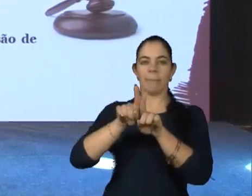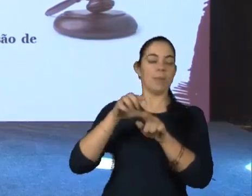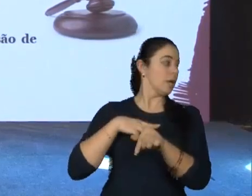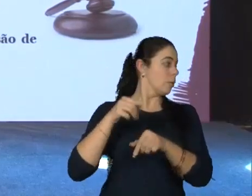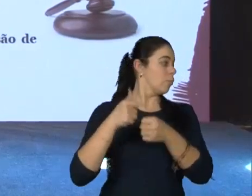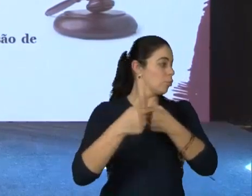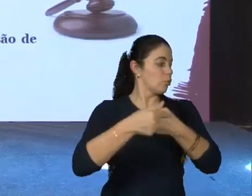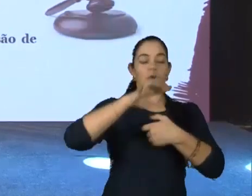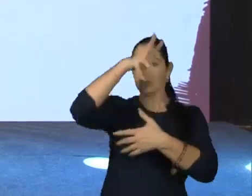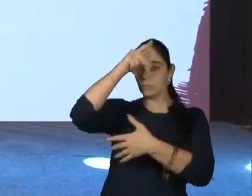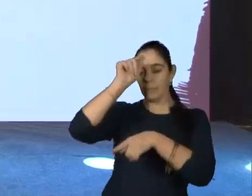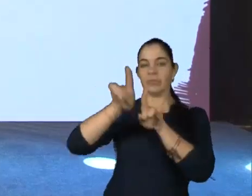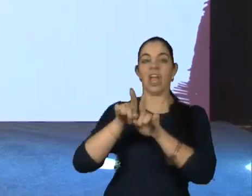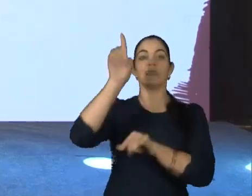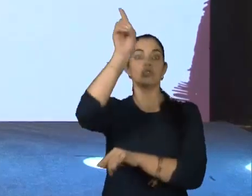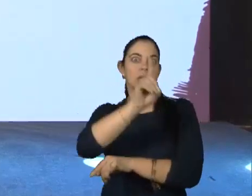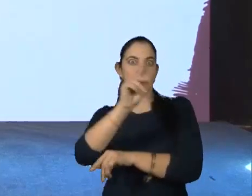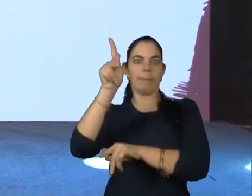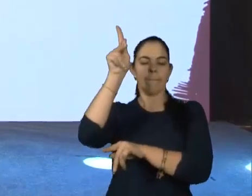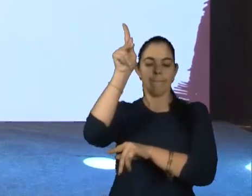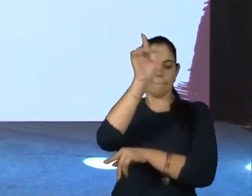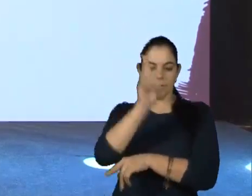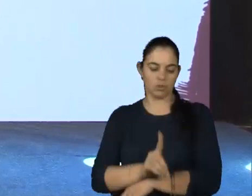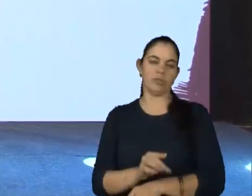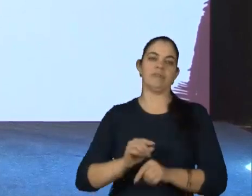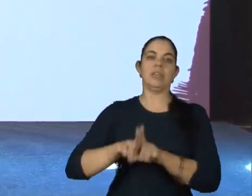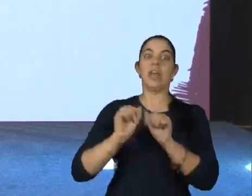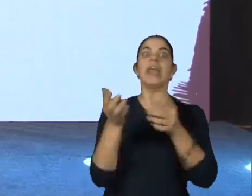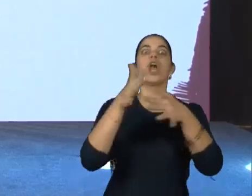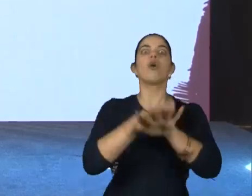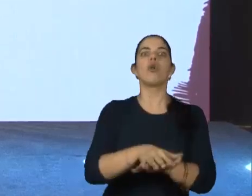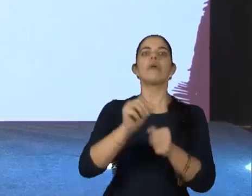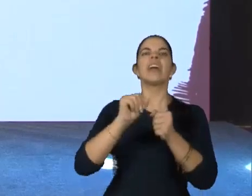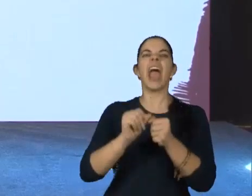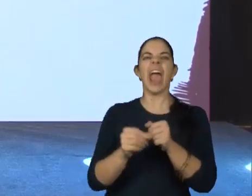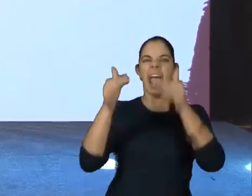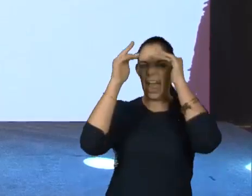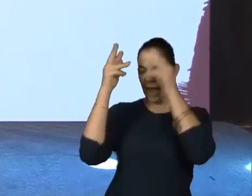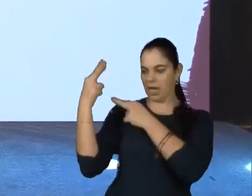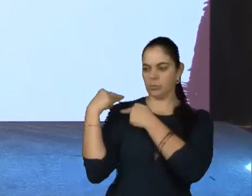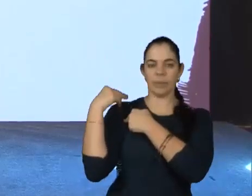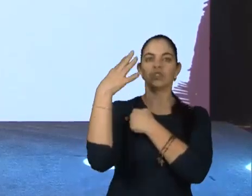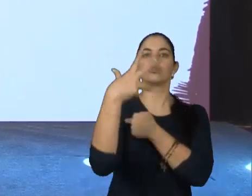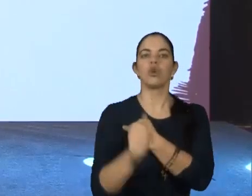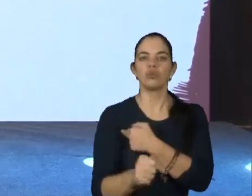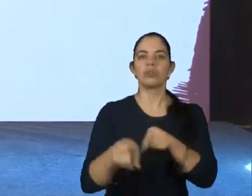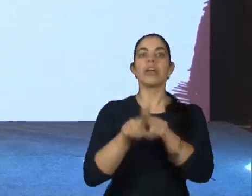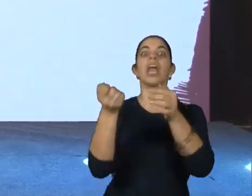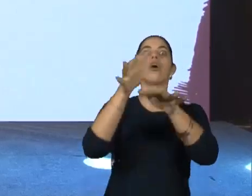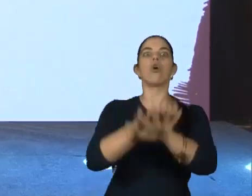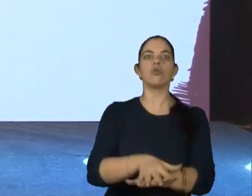direitos humanos e direitos das pessoas com deficiência. Então, eu digo que incluir é responsabilidade de todos e